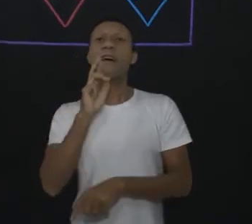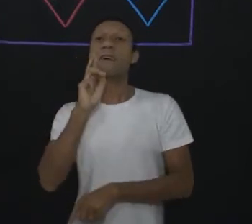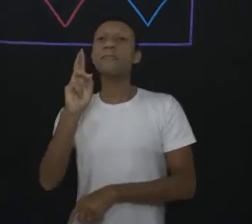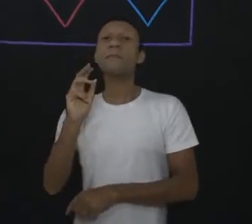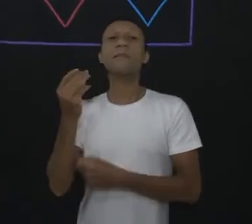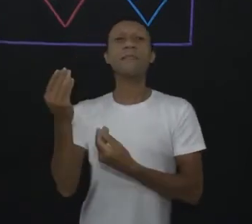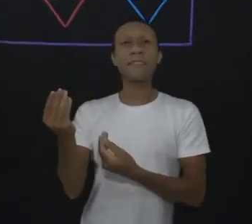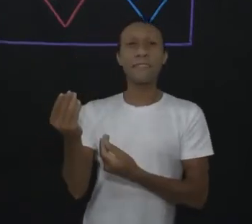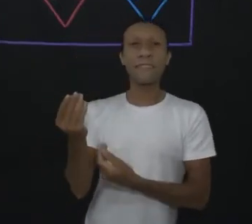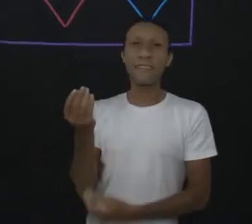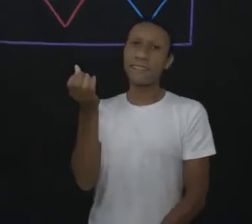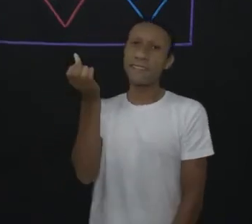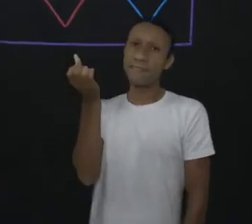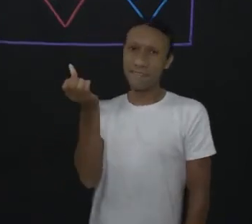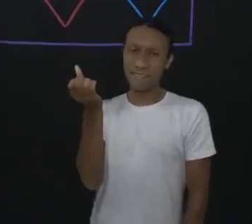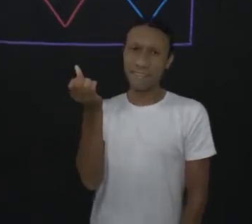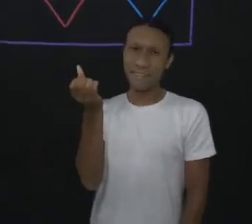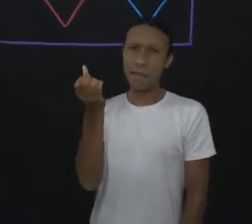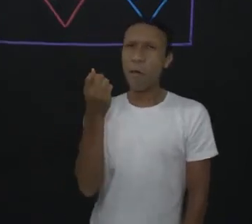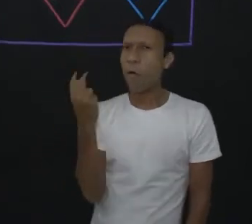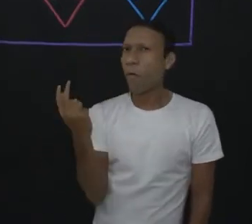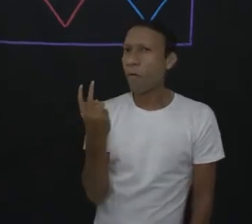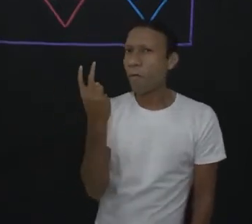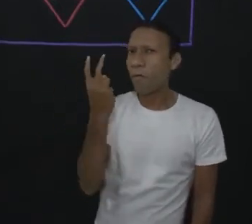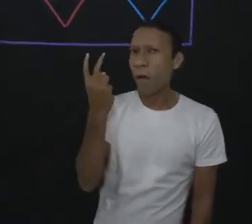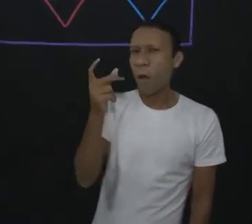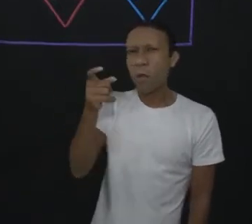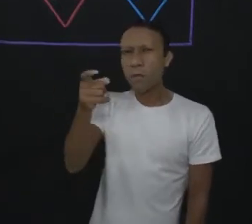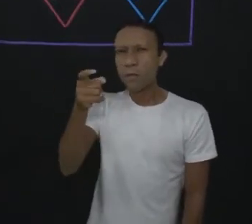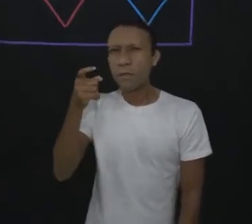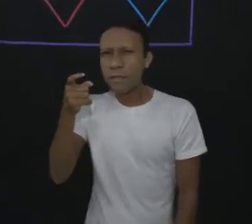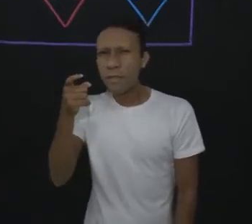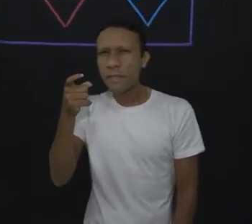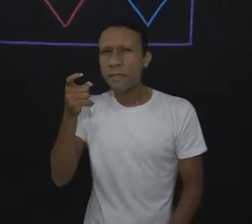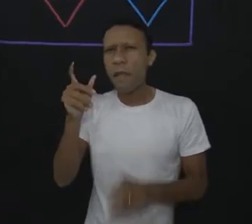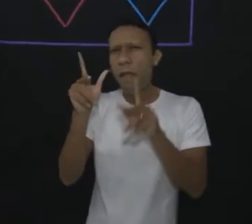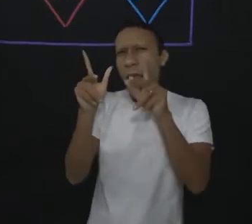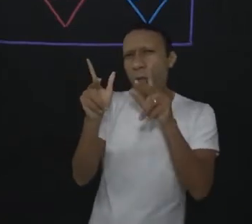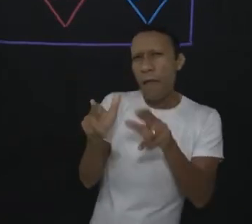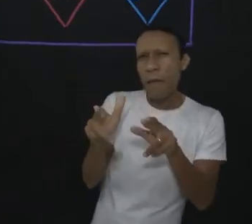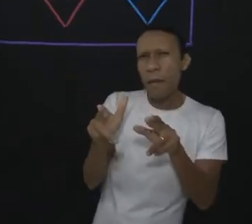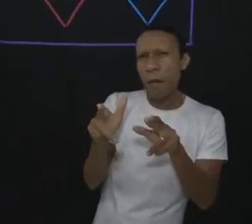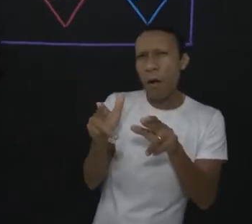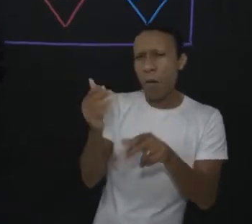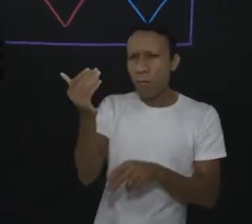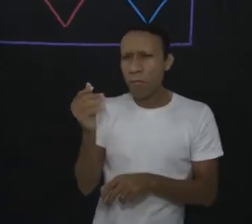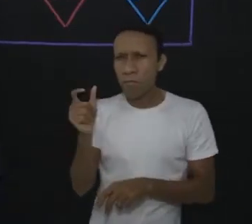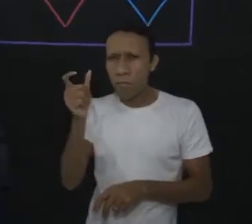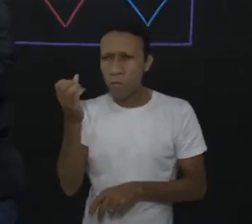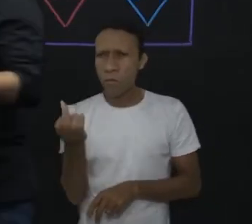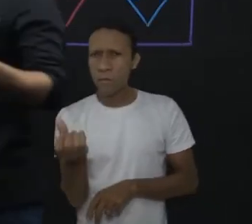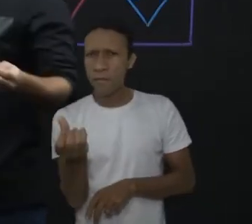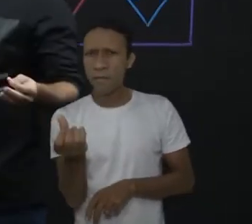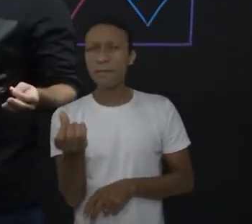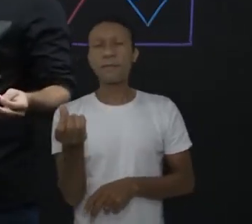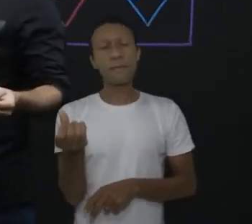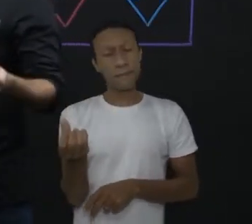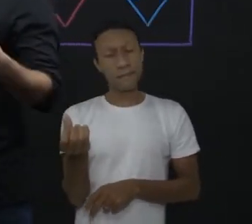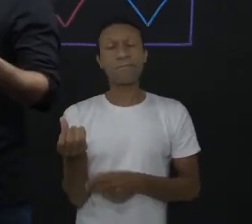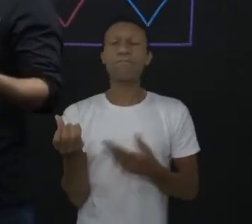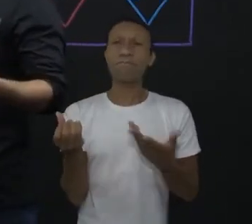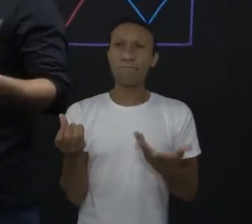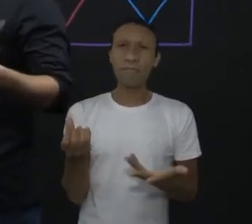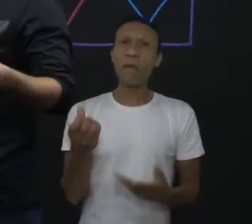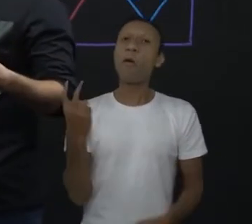seguinte. Se o valor do x é igual à multiplicação de 3 por 3, automaticamente,